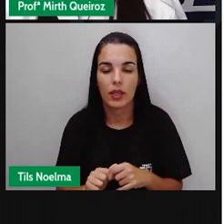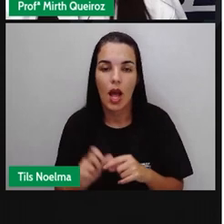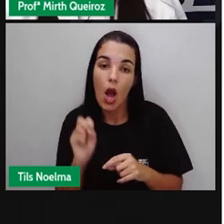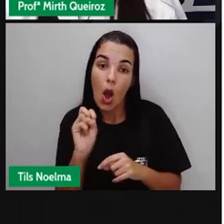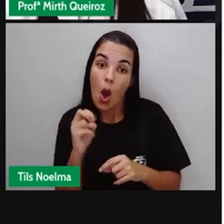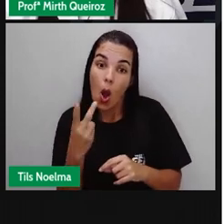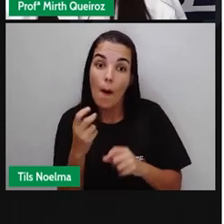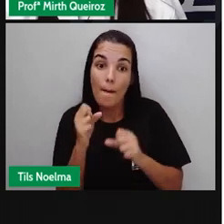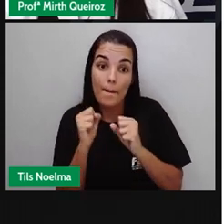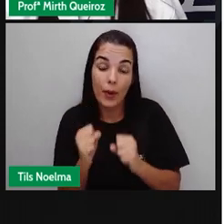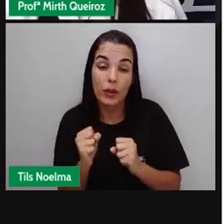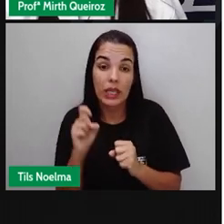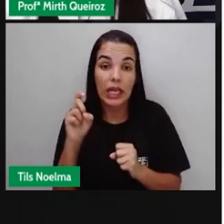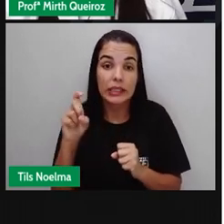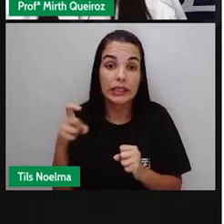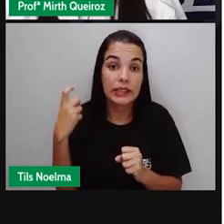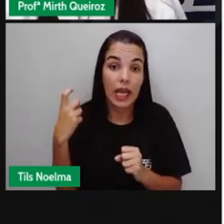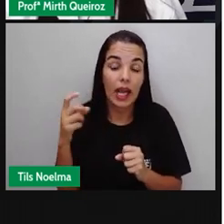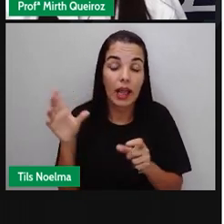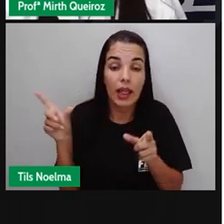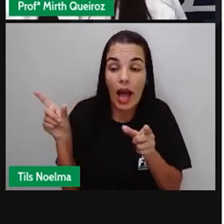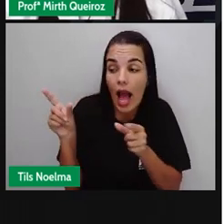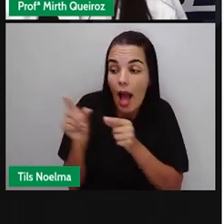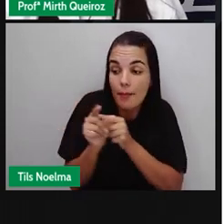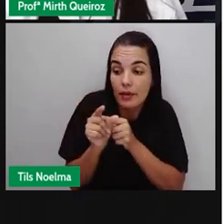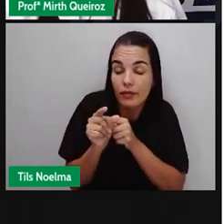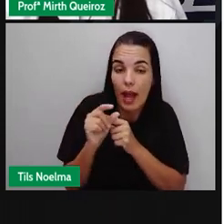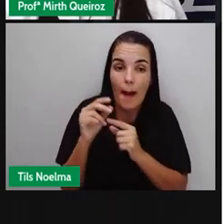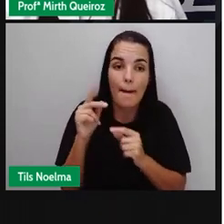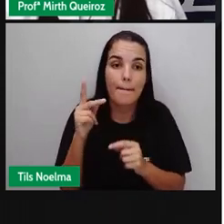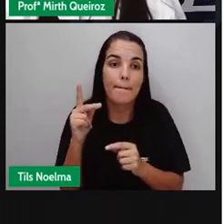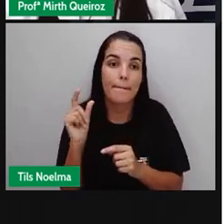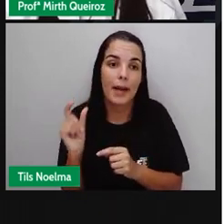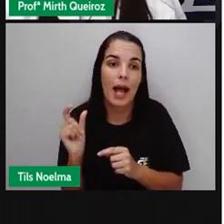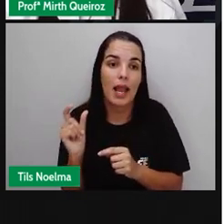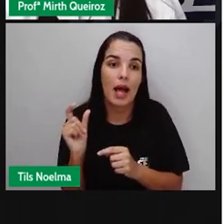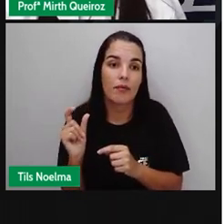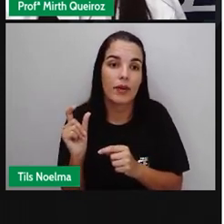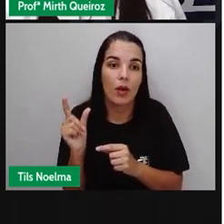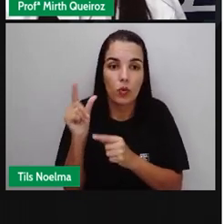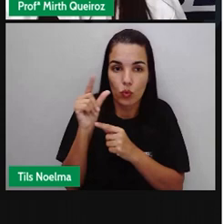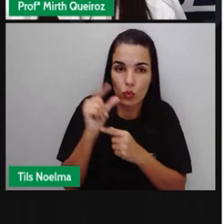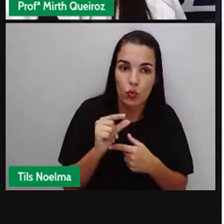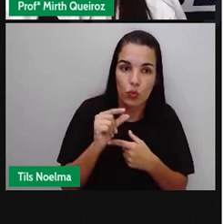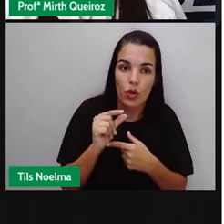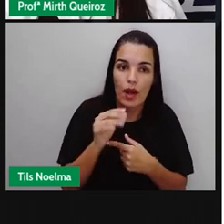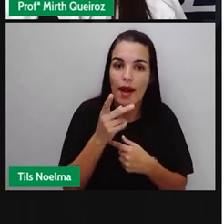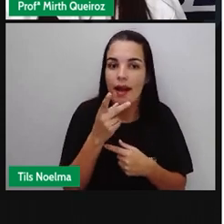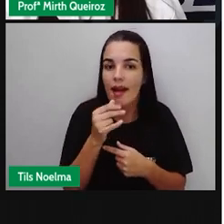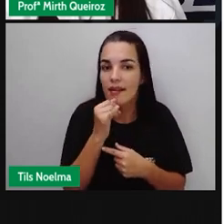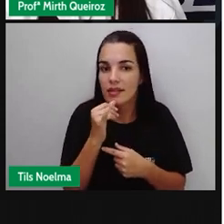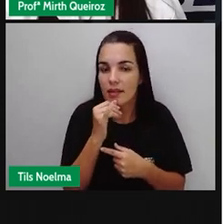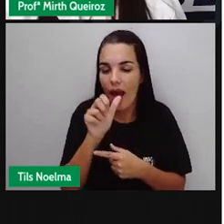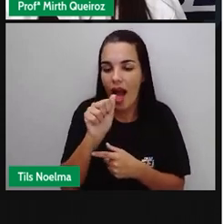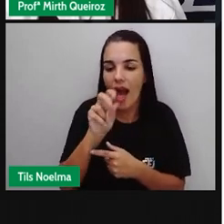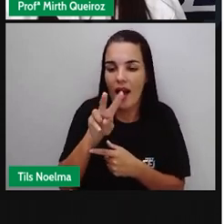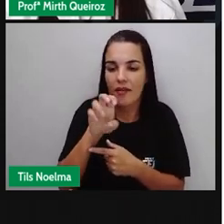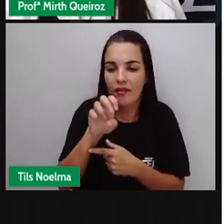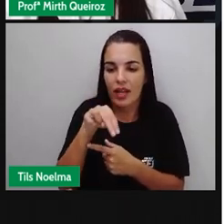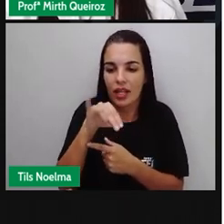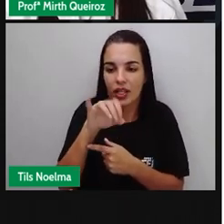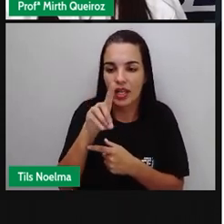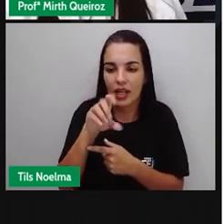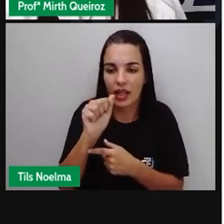pode ser utilizado também para a gente abreviar algumas palavras. Avenida, AV e o